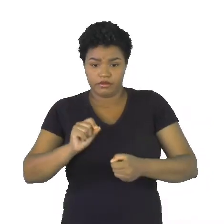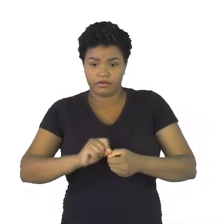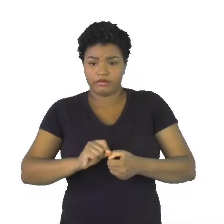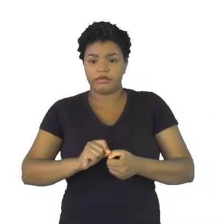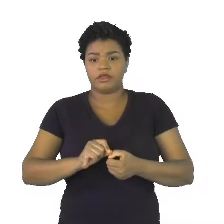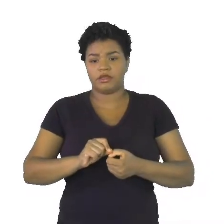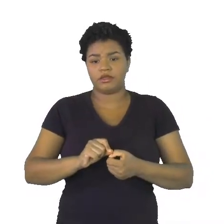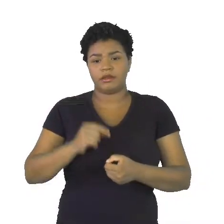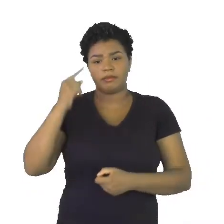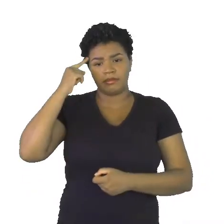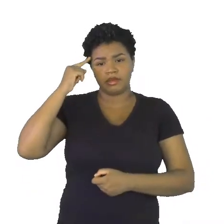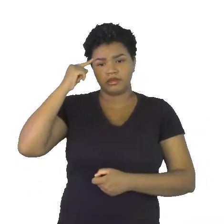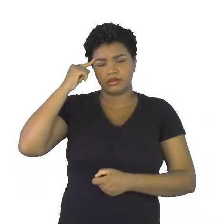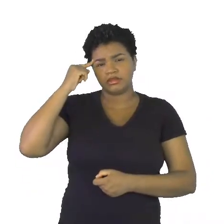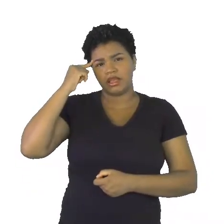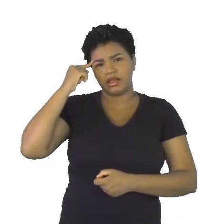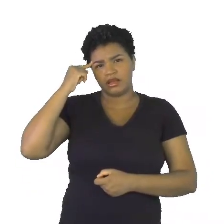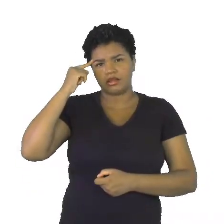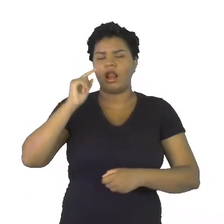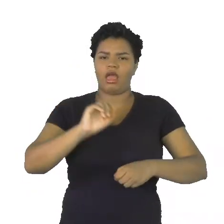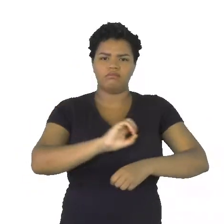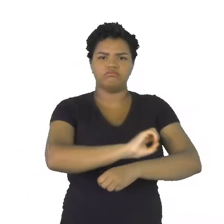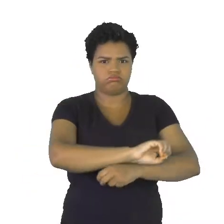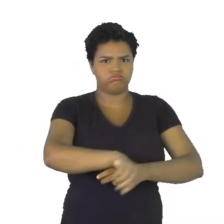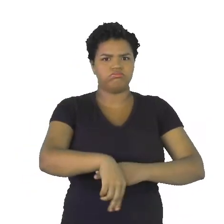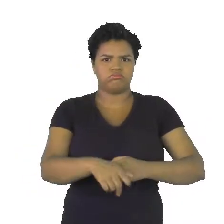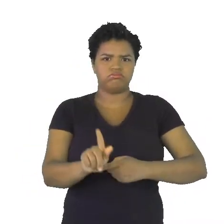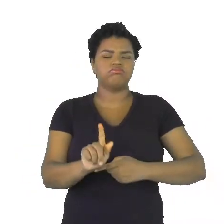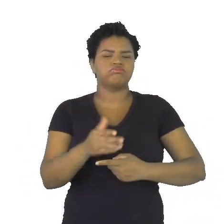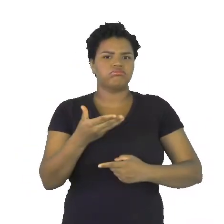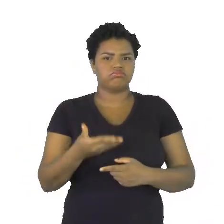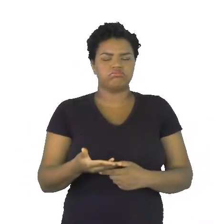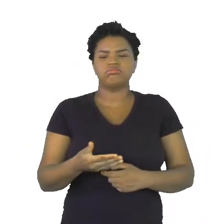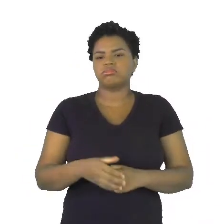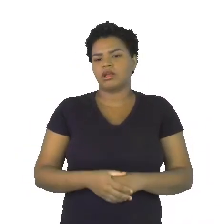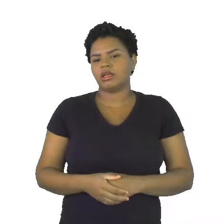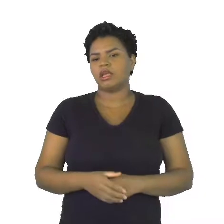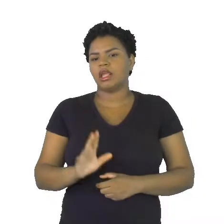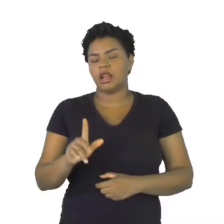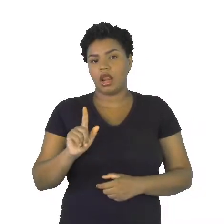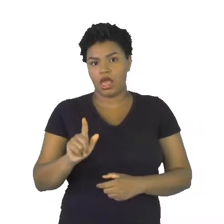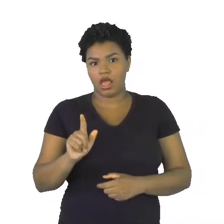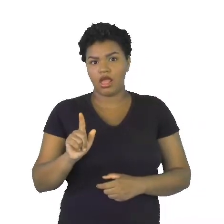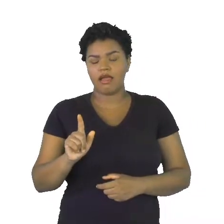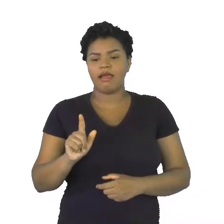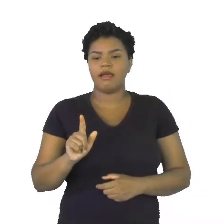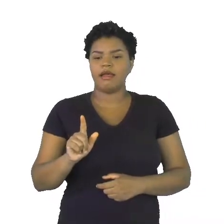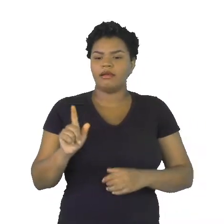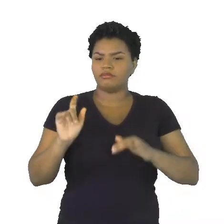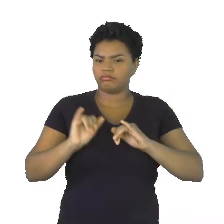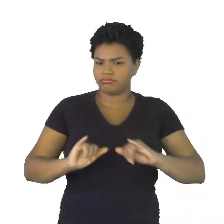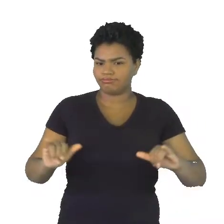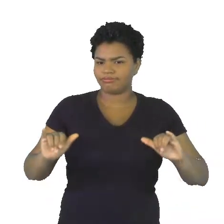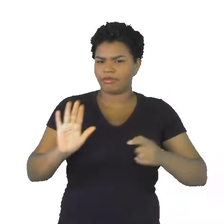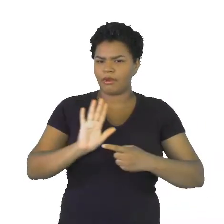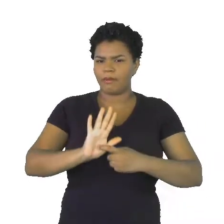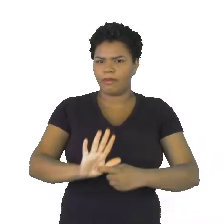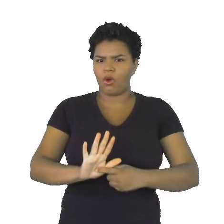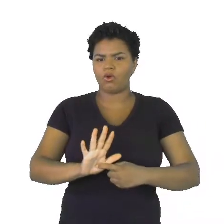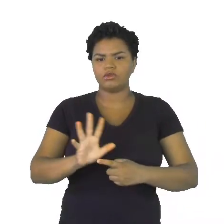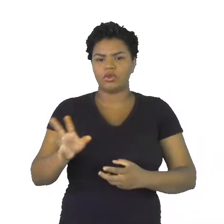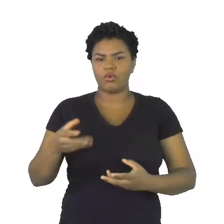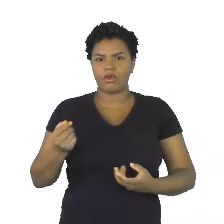pensada por essa ONG. E nessa campanha publicitária, eles mostram, assim, de forma bem dura